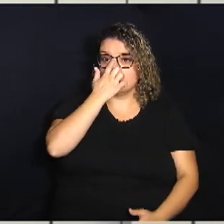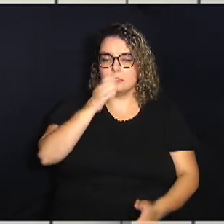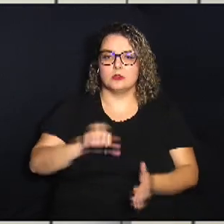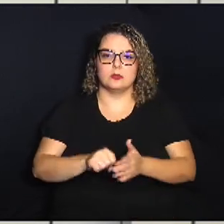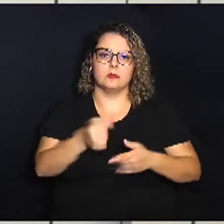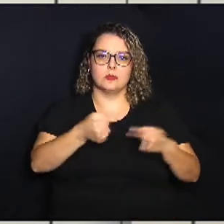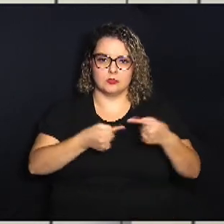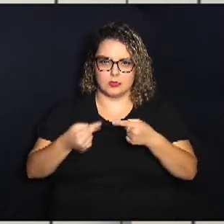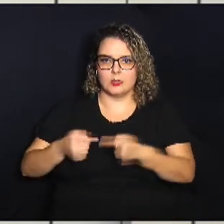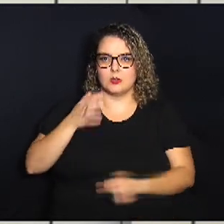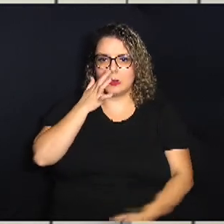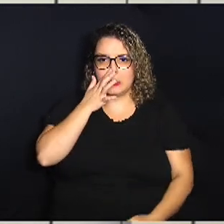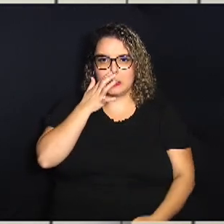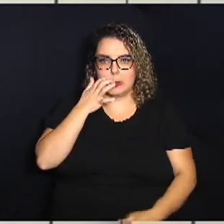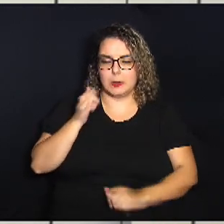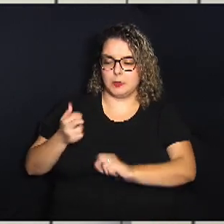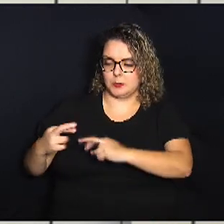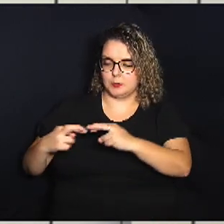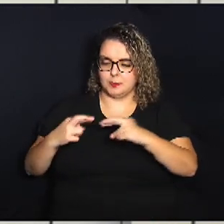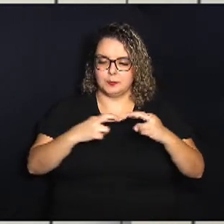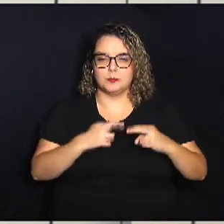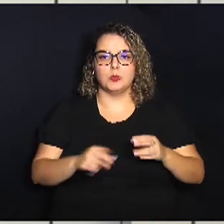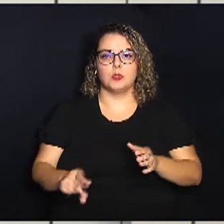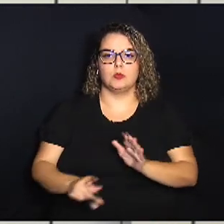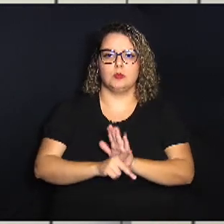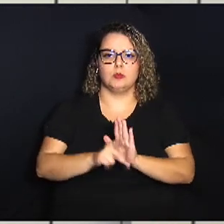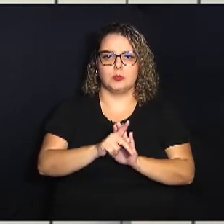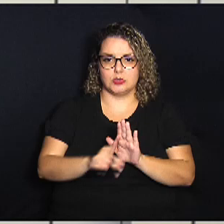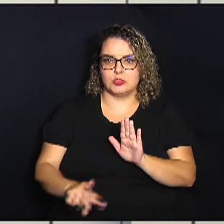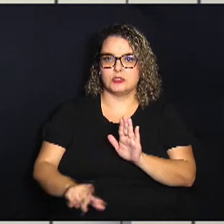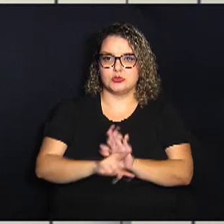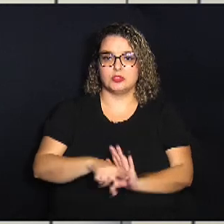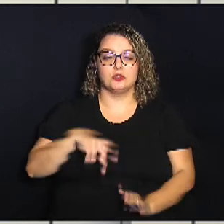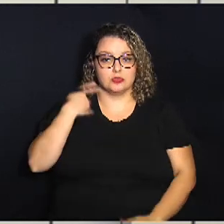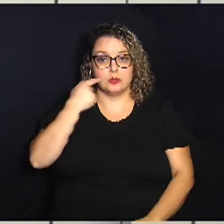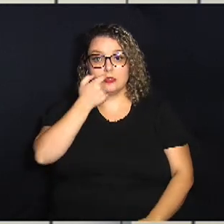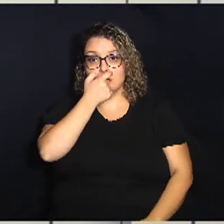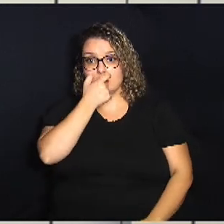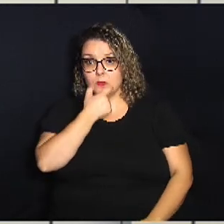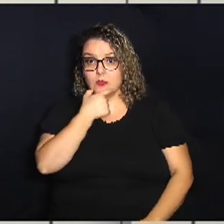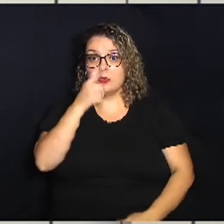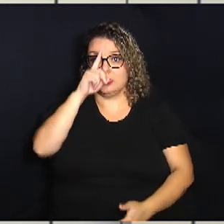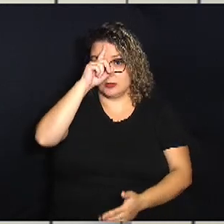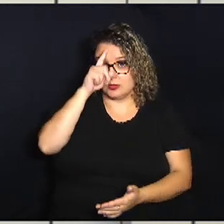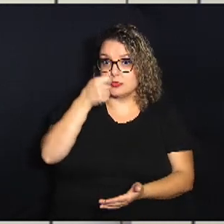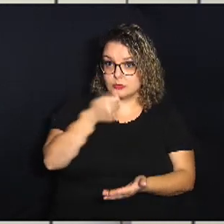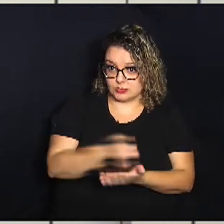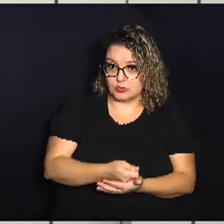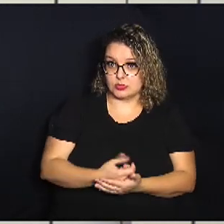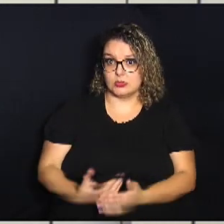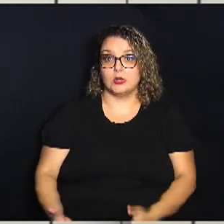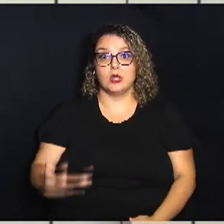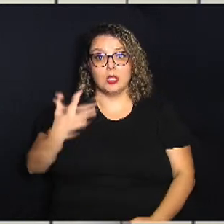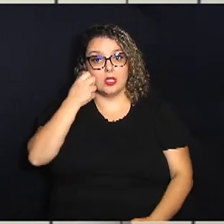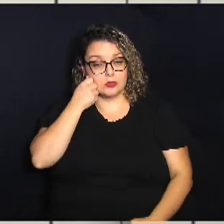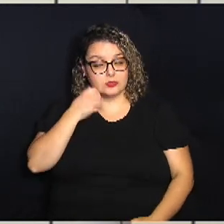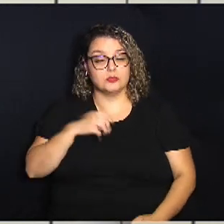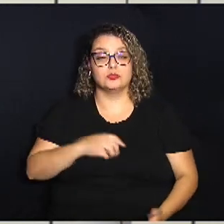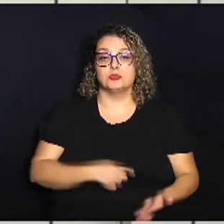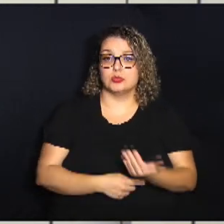análise o projeto de lei de autoria do vereador Marrom Cunha, que determina a adoção de tecnologia